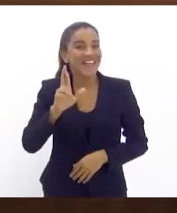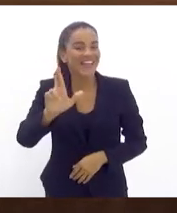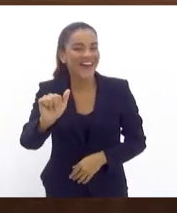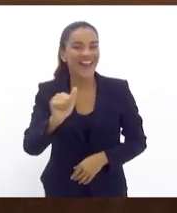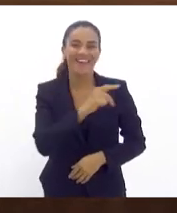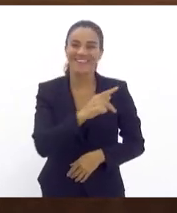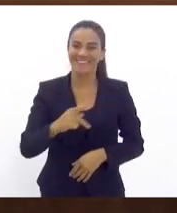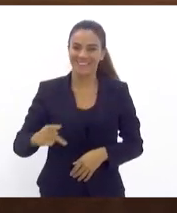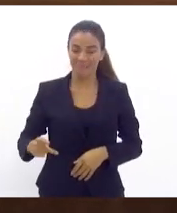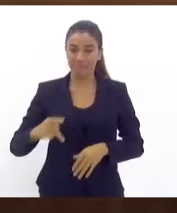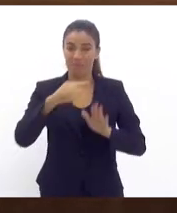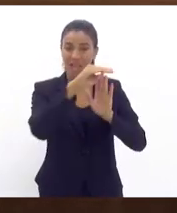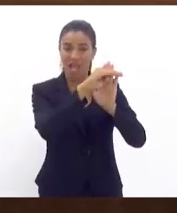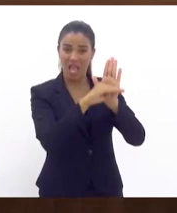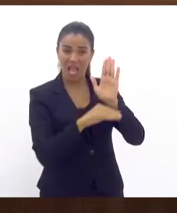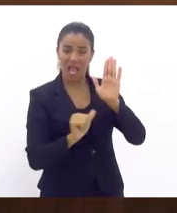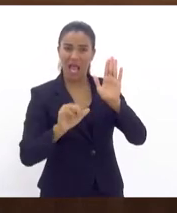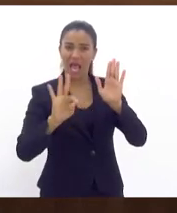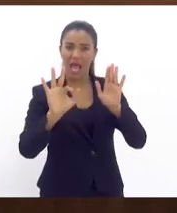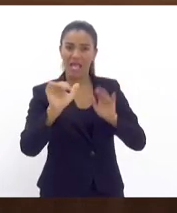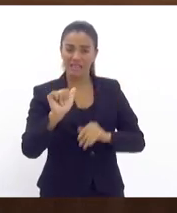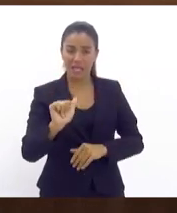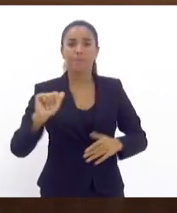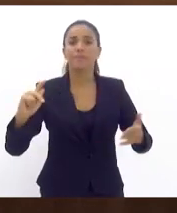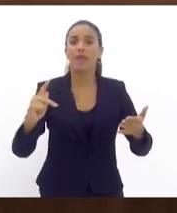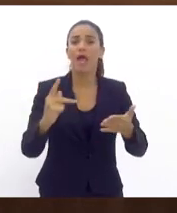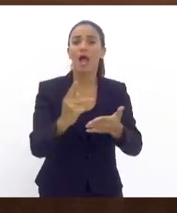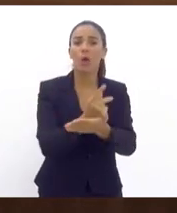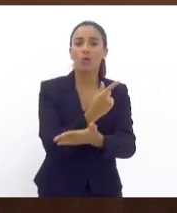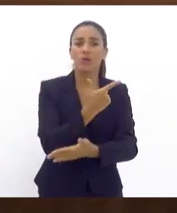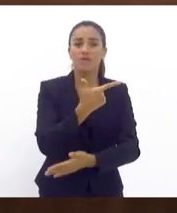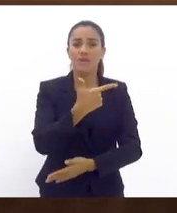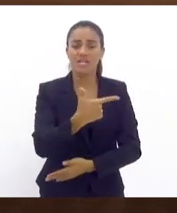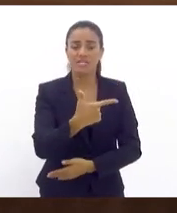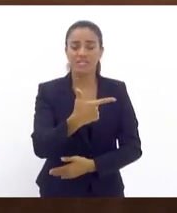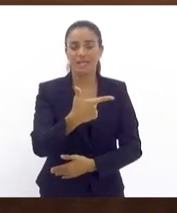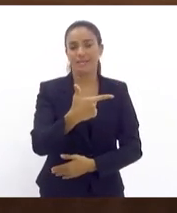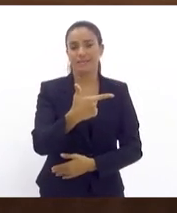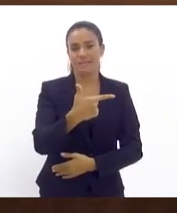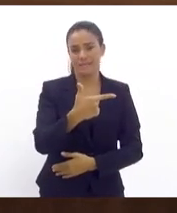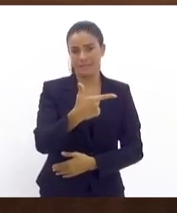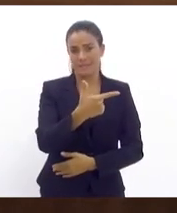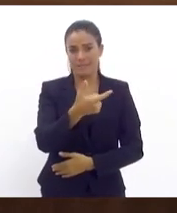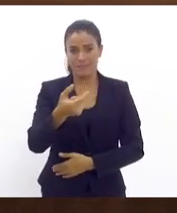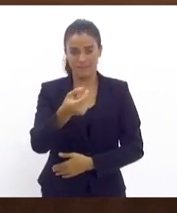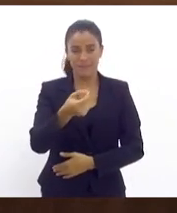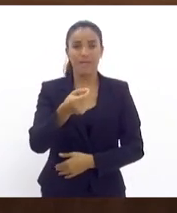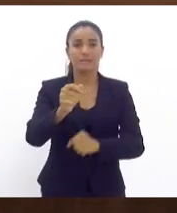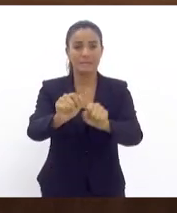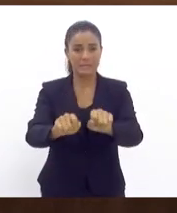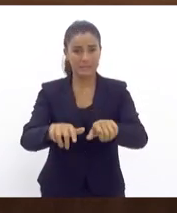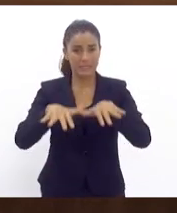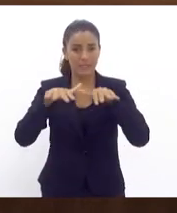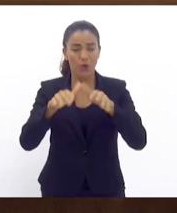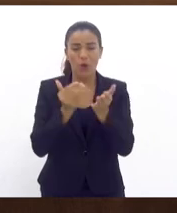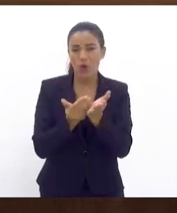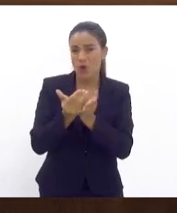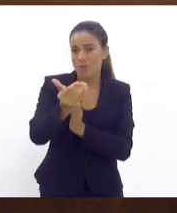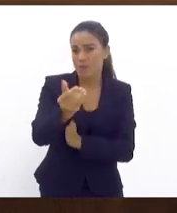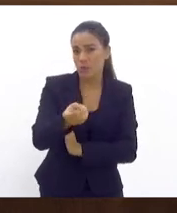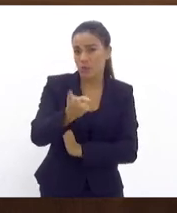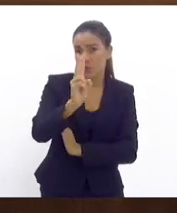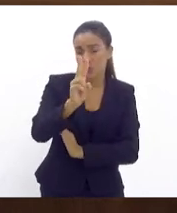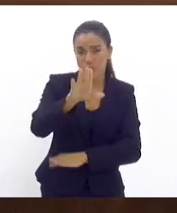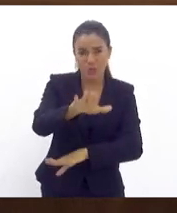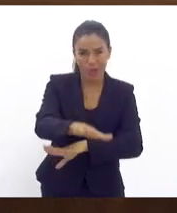reflete com exatidão o ocorrido na vigésima sessão ordinária, que é iniciada às 14 horas,